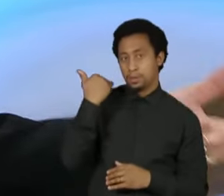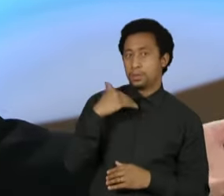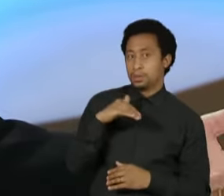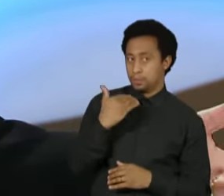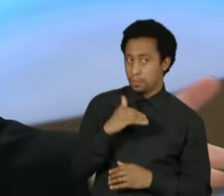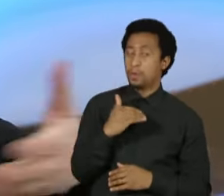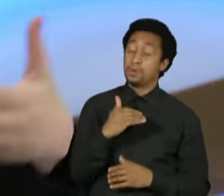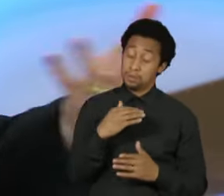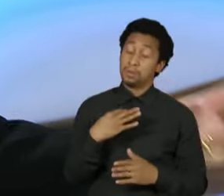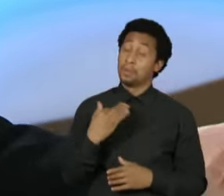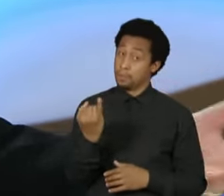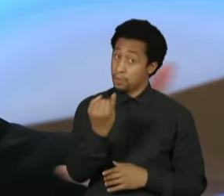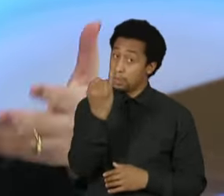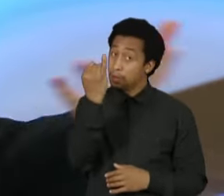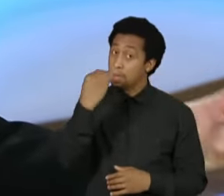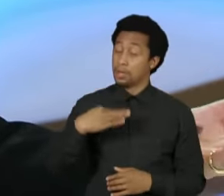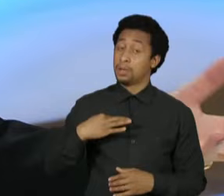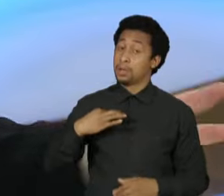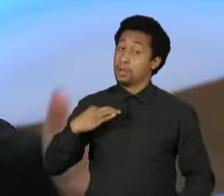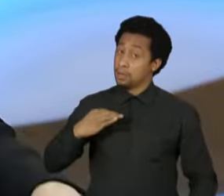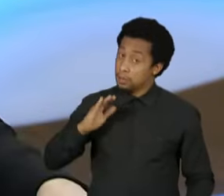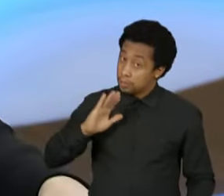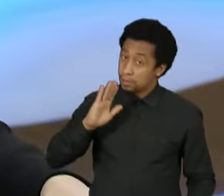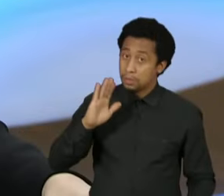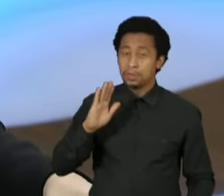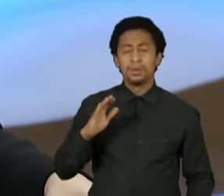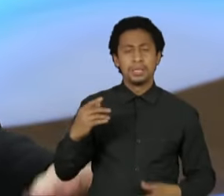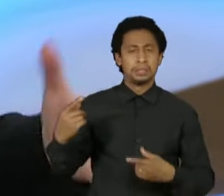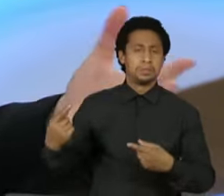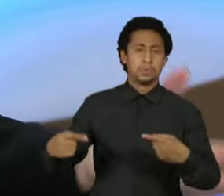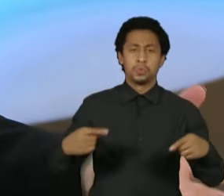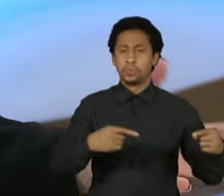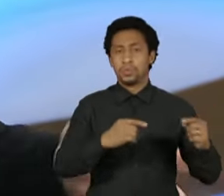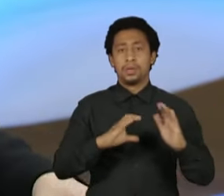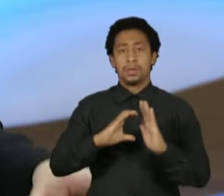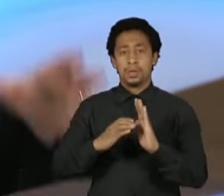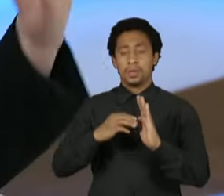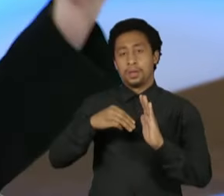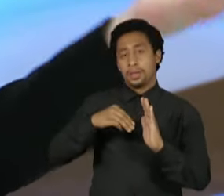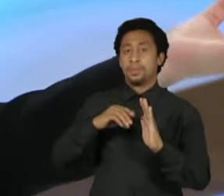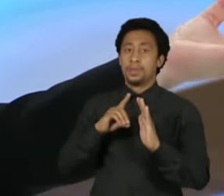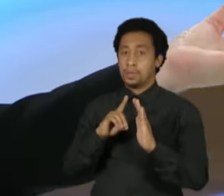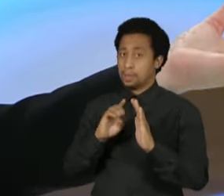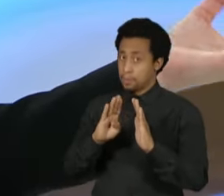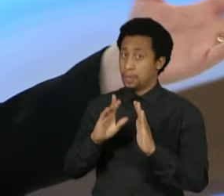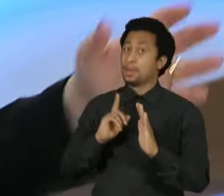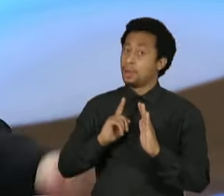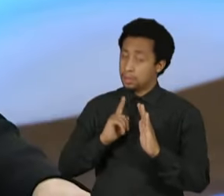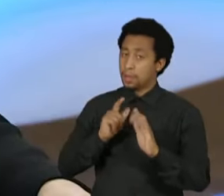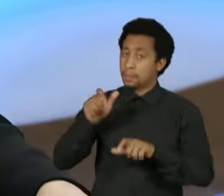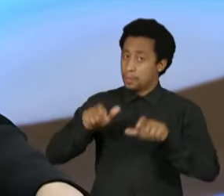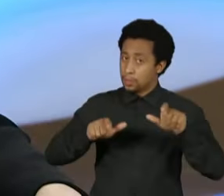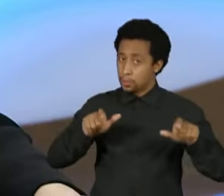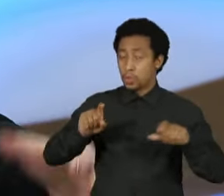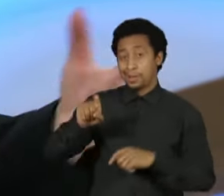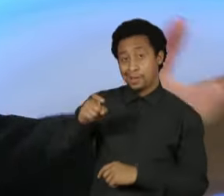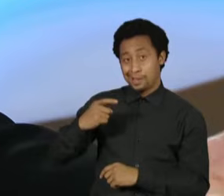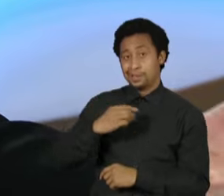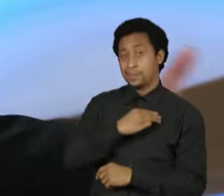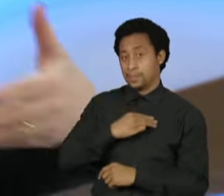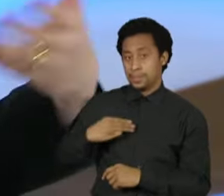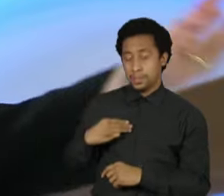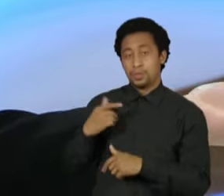baralho. E alguns que já são, a gente nunca discutiu isso, que dentro do MDB tem ex-ministros do presidente Lula, eu respeito, os meus colegas